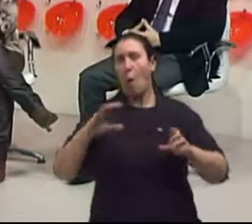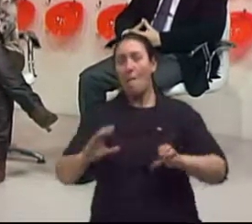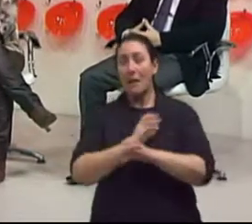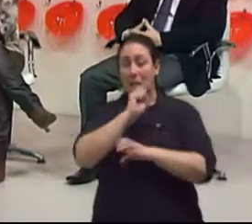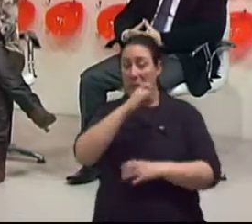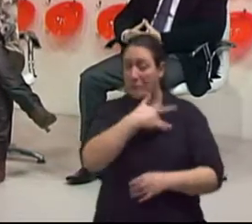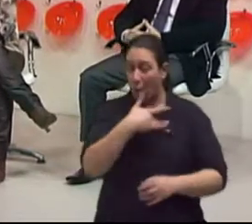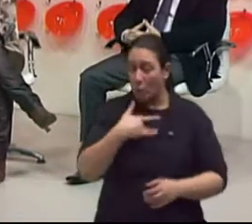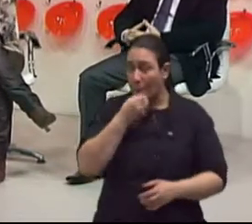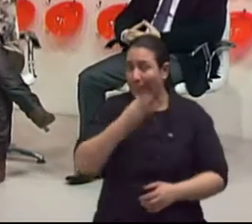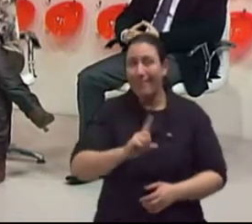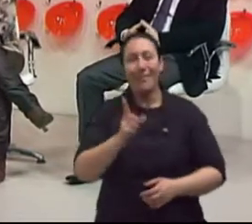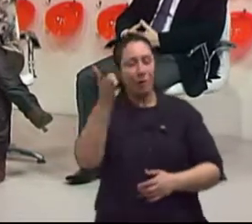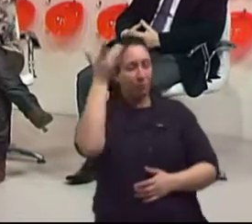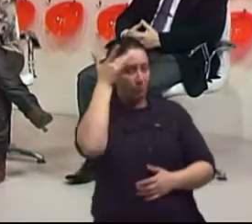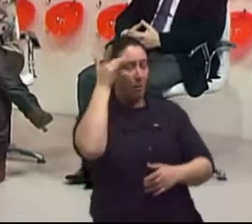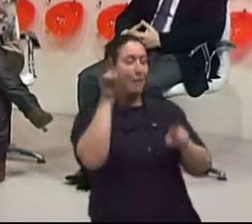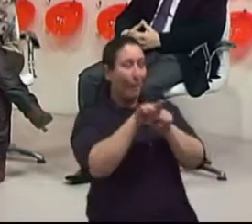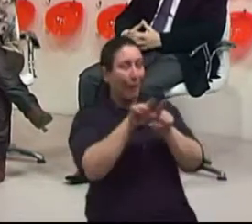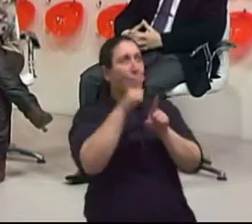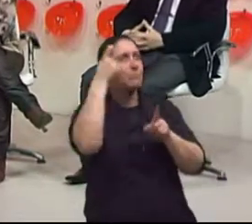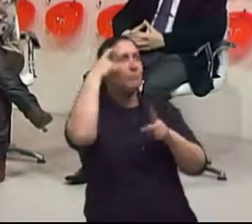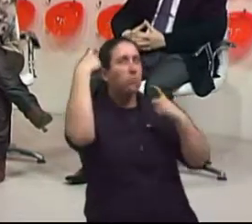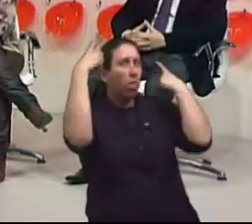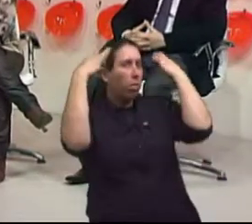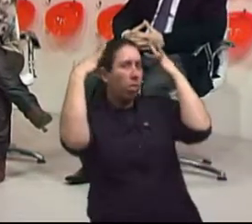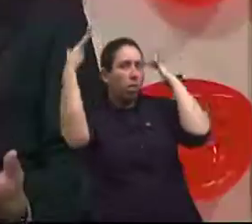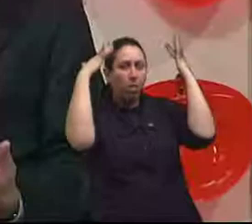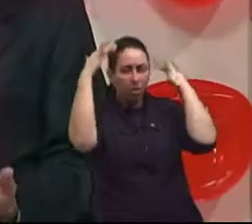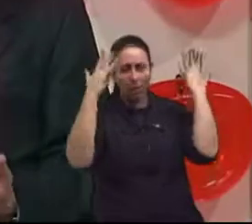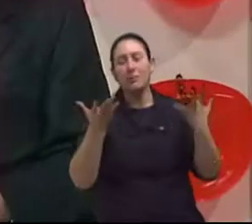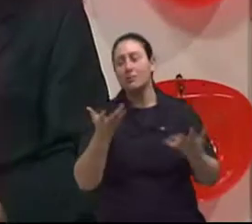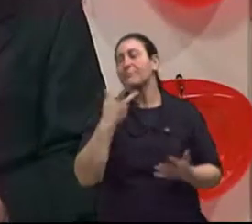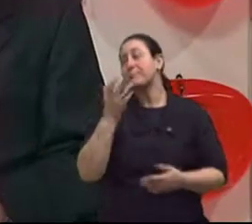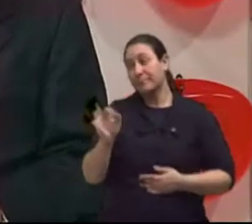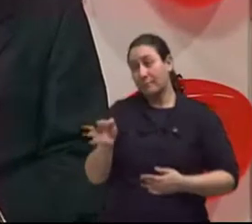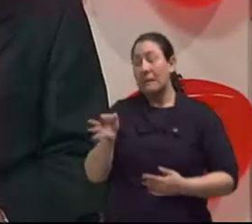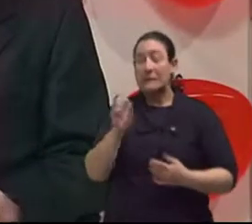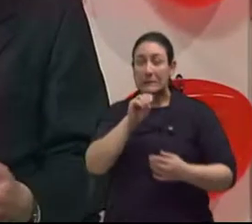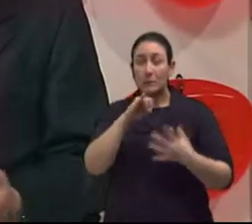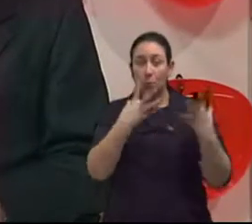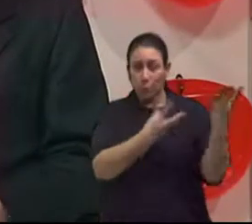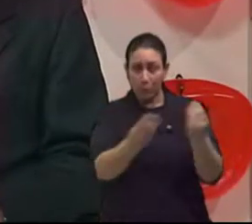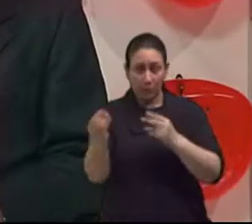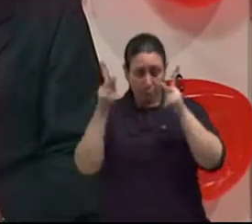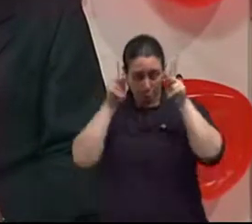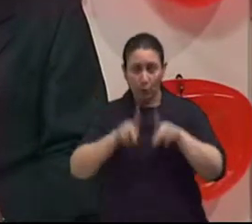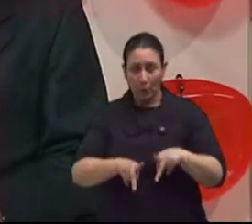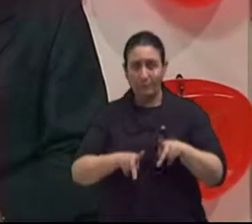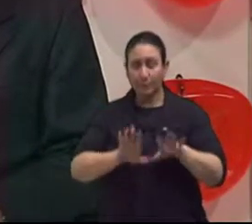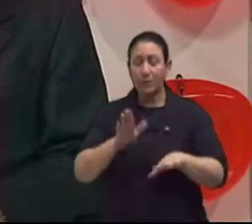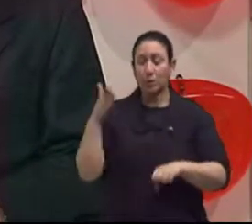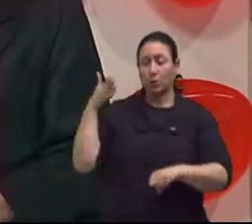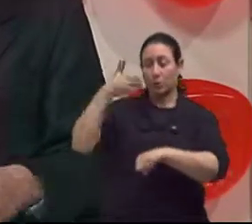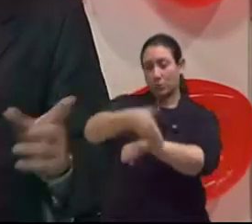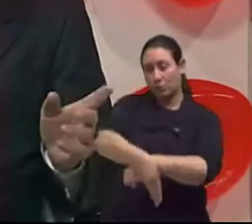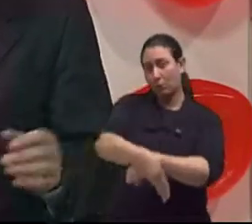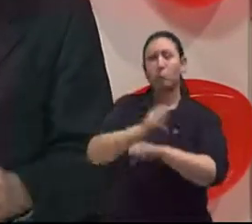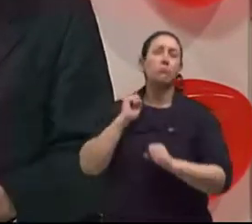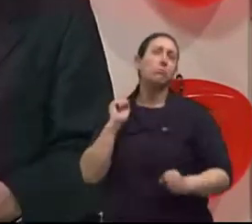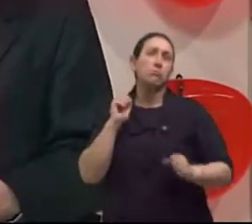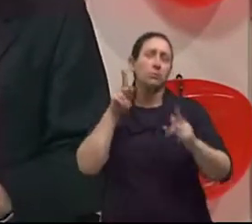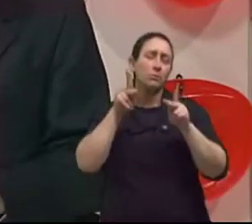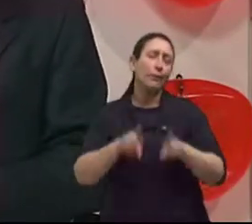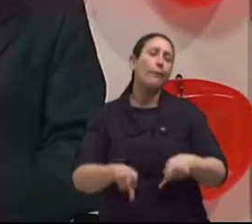Sim, porque aí, digamos assim, se a pessoa, muitas vezes a gente, quando recebe uma paciente no consultório, tem que pedir